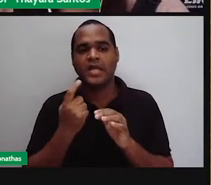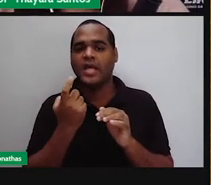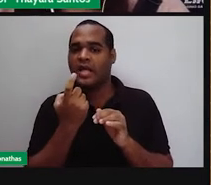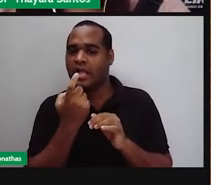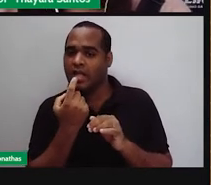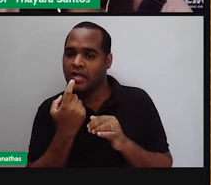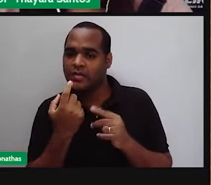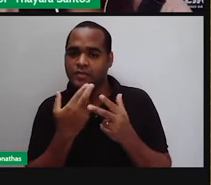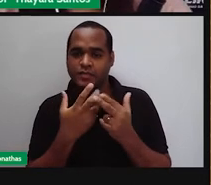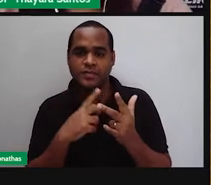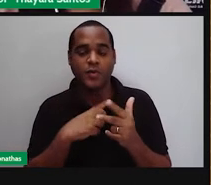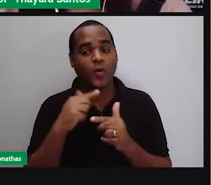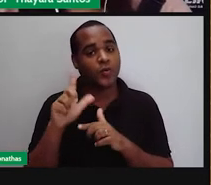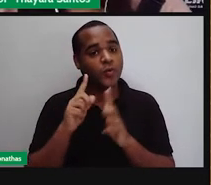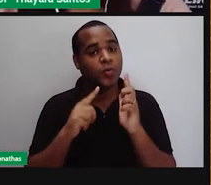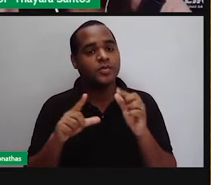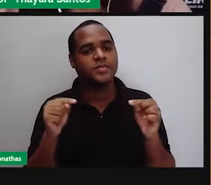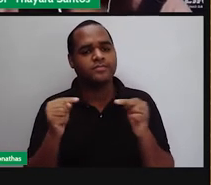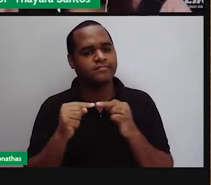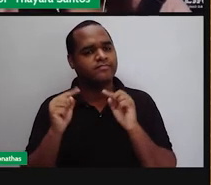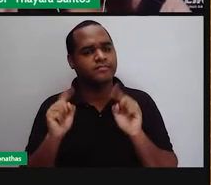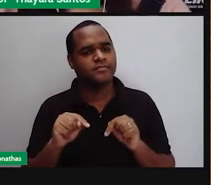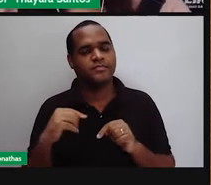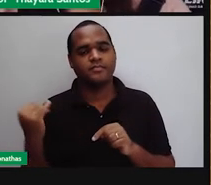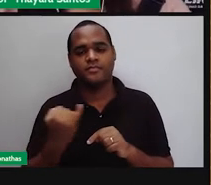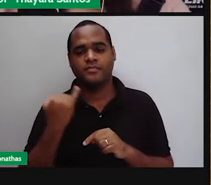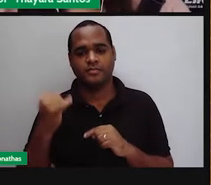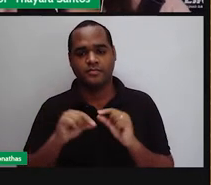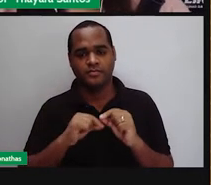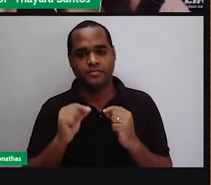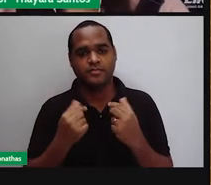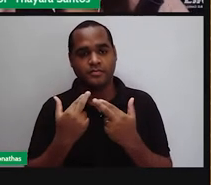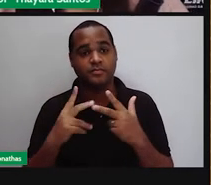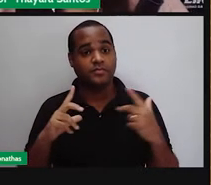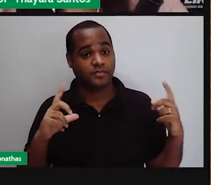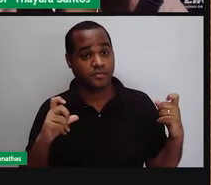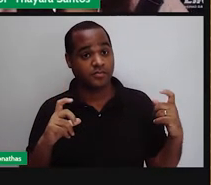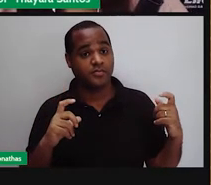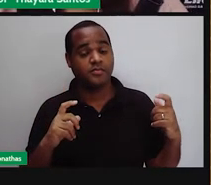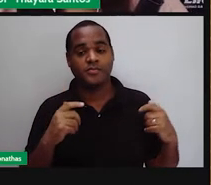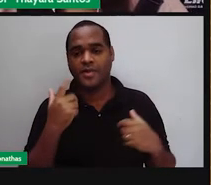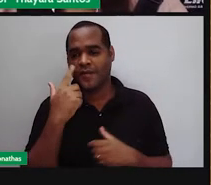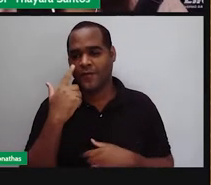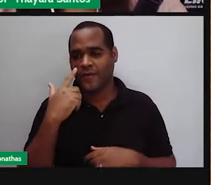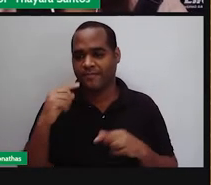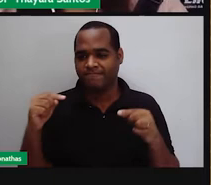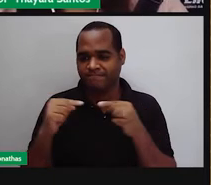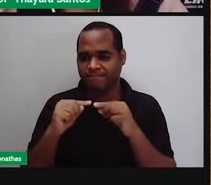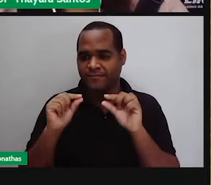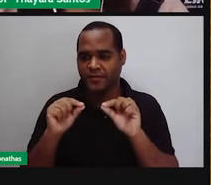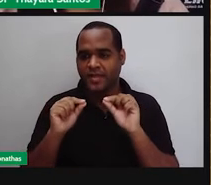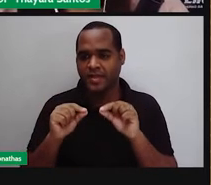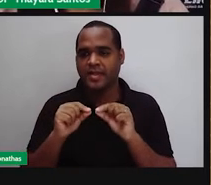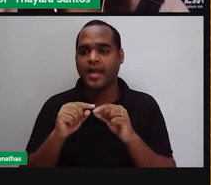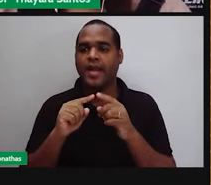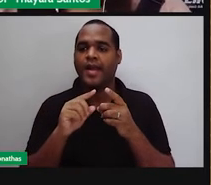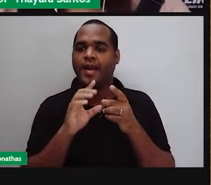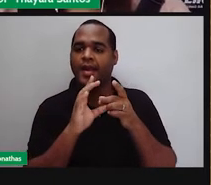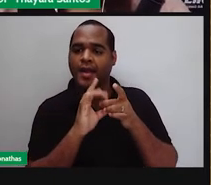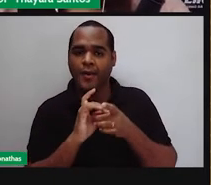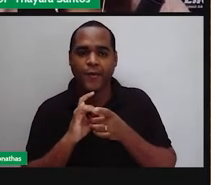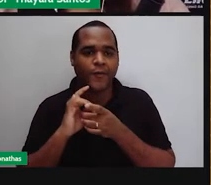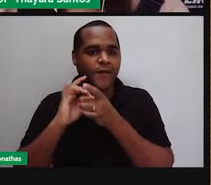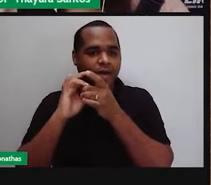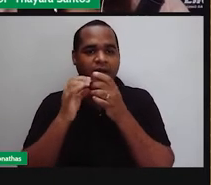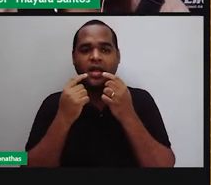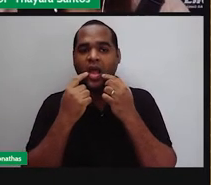gente já tem um outro tipo de papila gustativa. Então, está aqui na imagem para vocês verem. Aqui atrás, a gente tem as papilas que a gente chama de circuvaladas, que